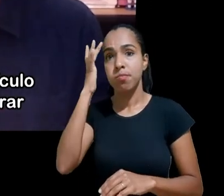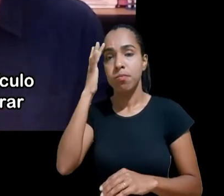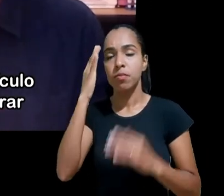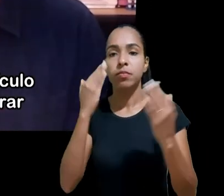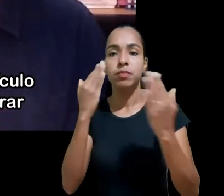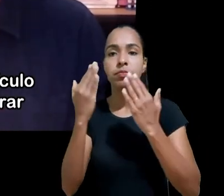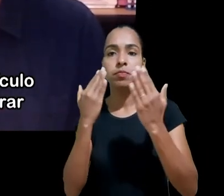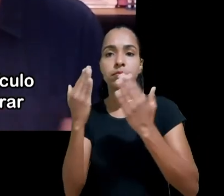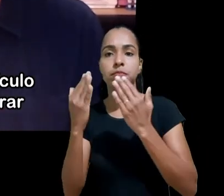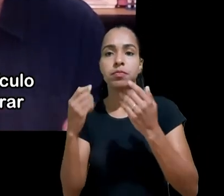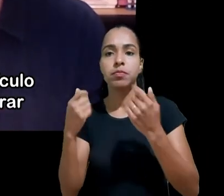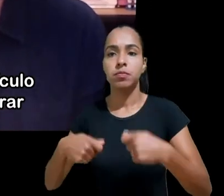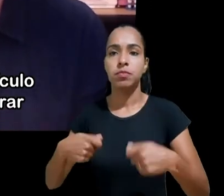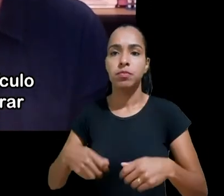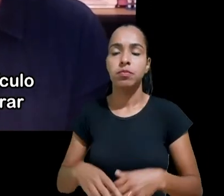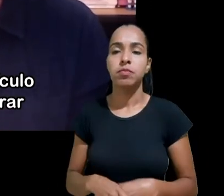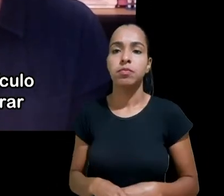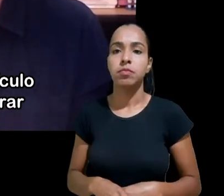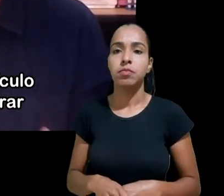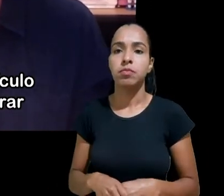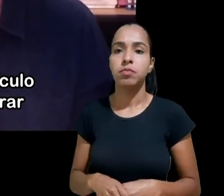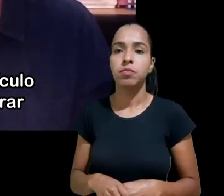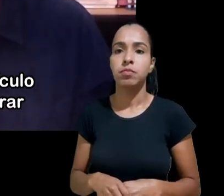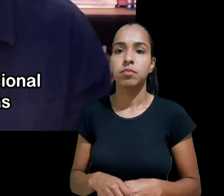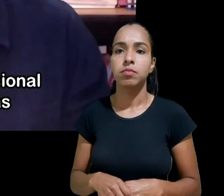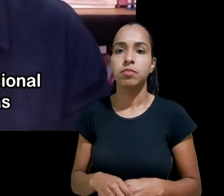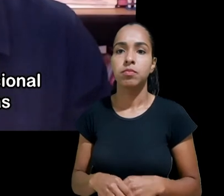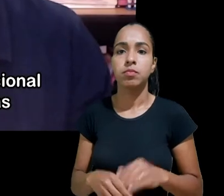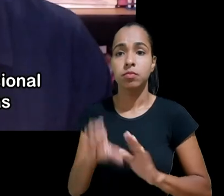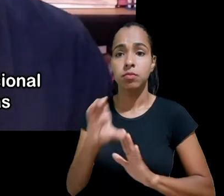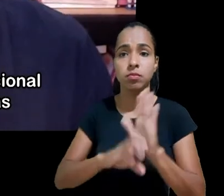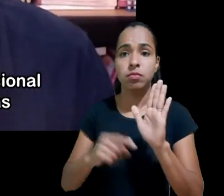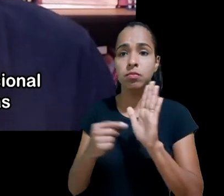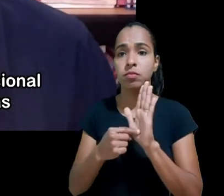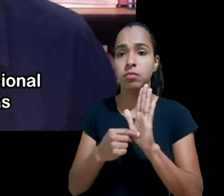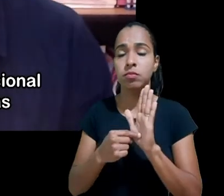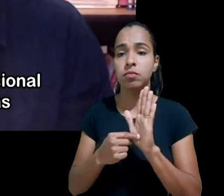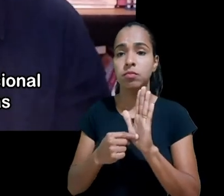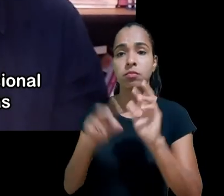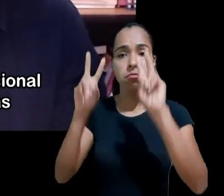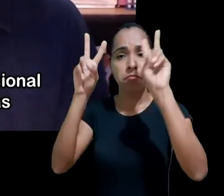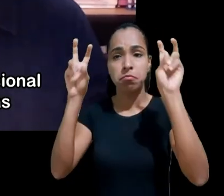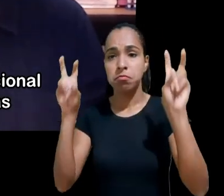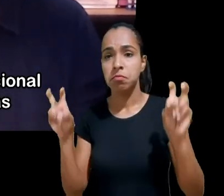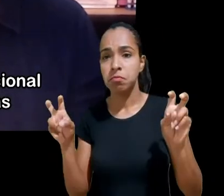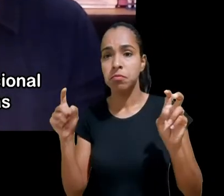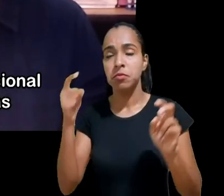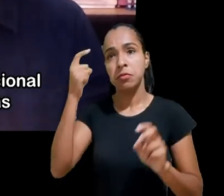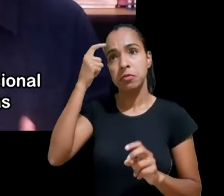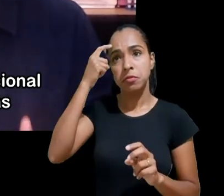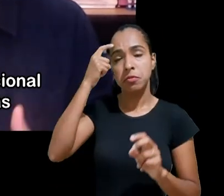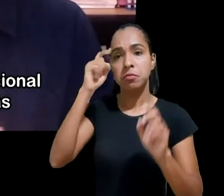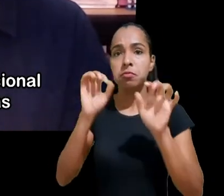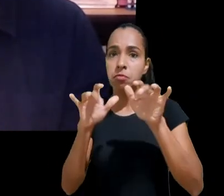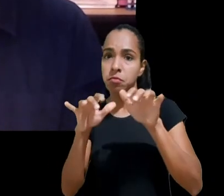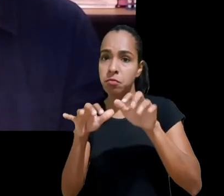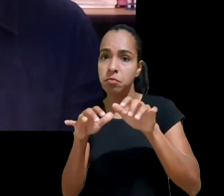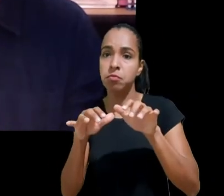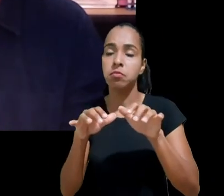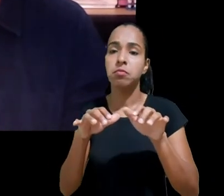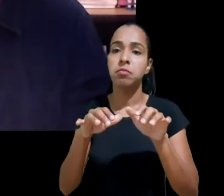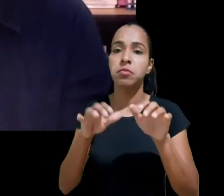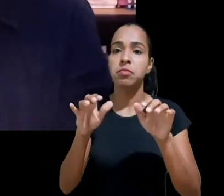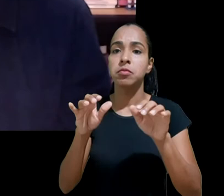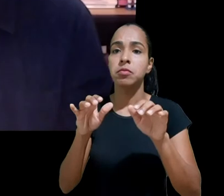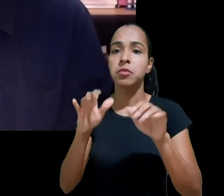currículo na educação formal para incorporar temas como pensamento computacional e outras habilidades necessárias para o